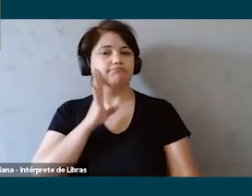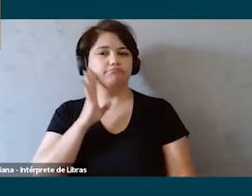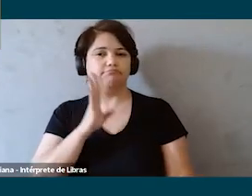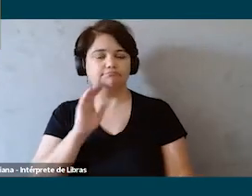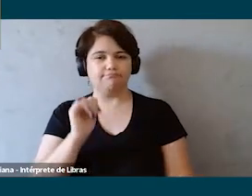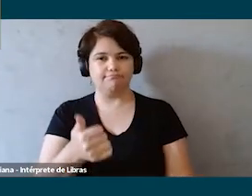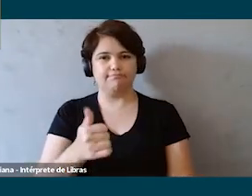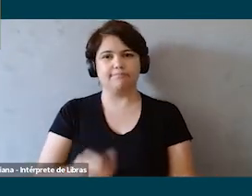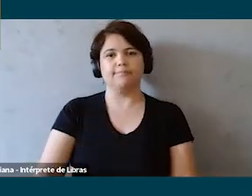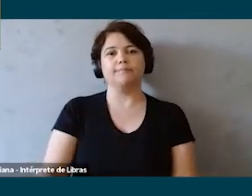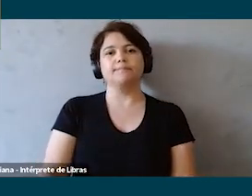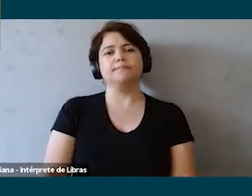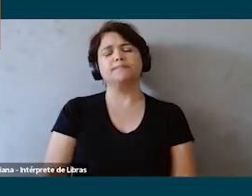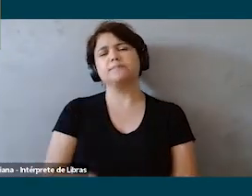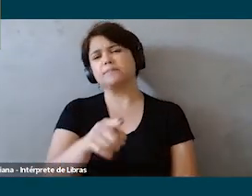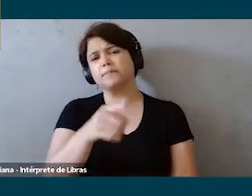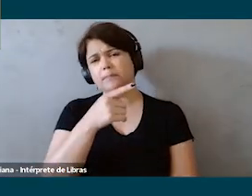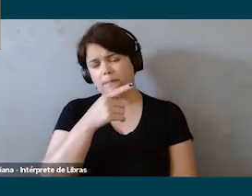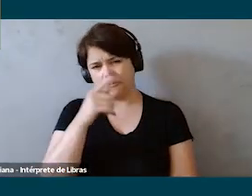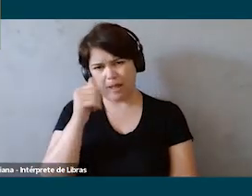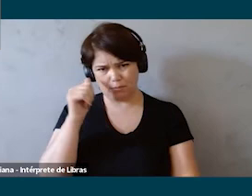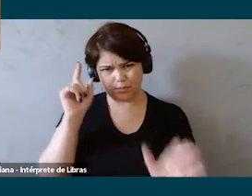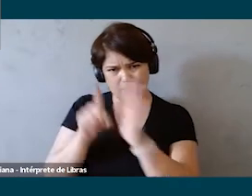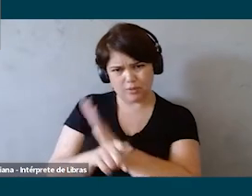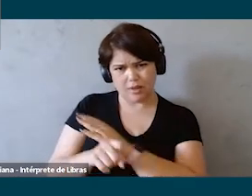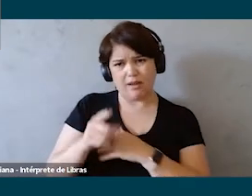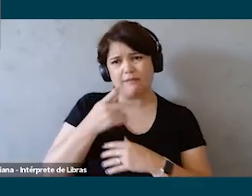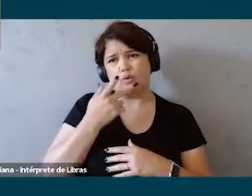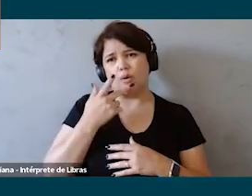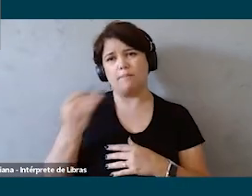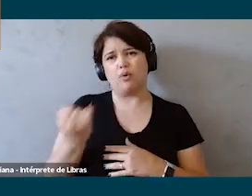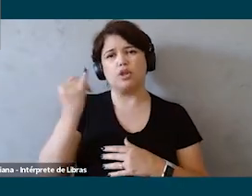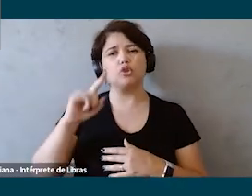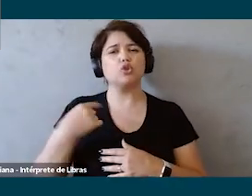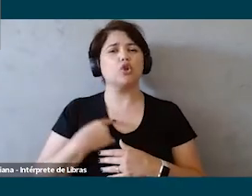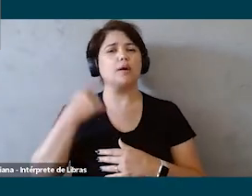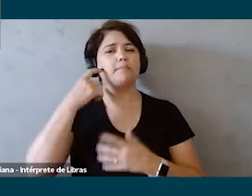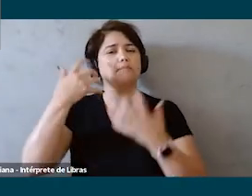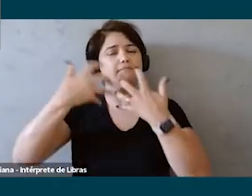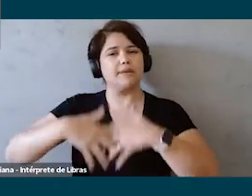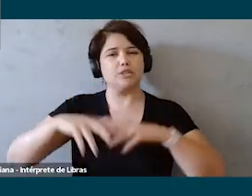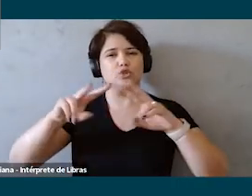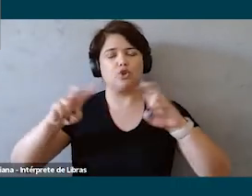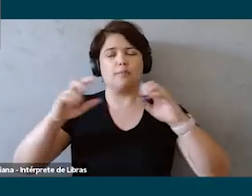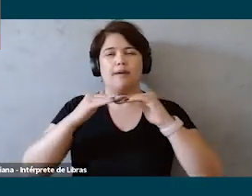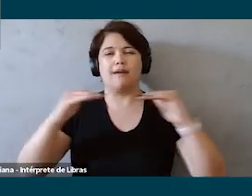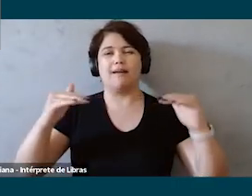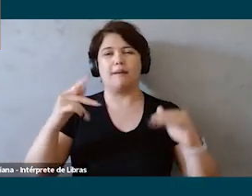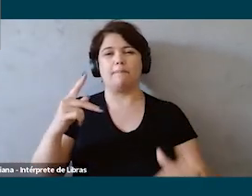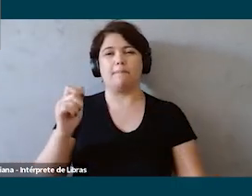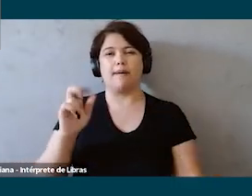Bacana gente Perdão Eu vou acrescentar uma coisa que é muito importante a gente estar pensando nesse pareamento sempre